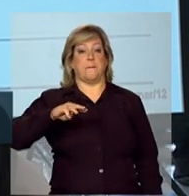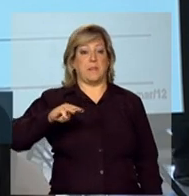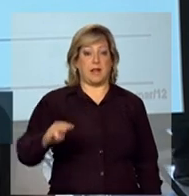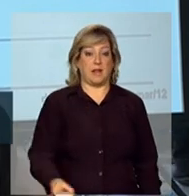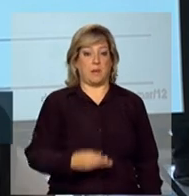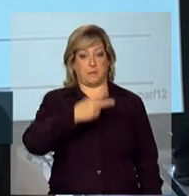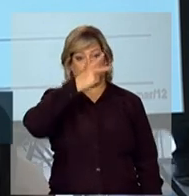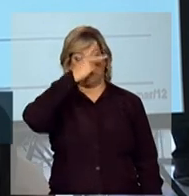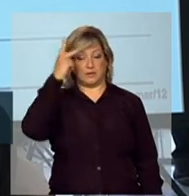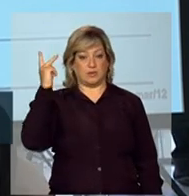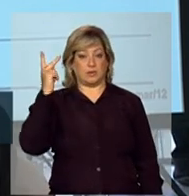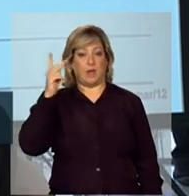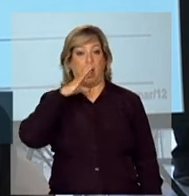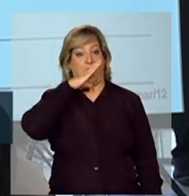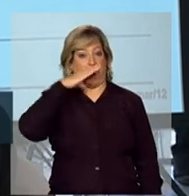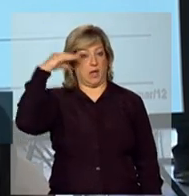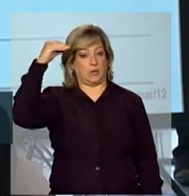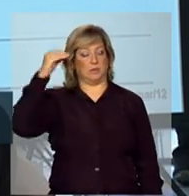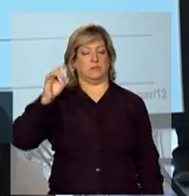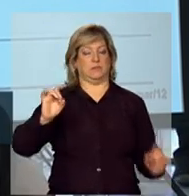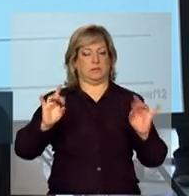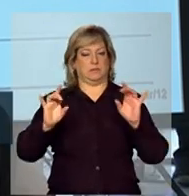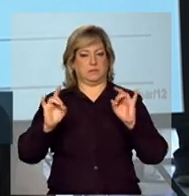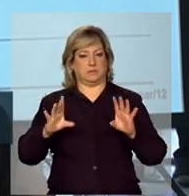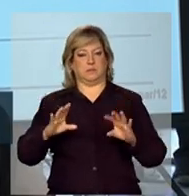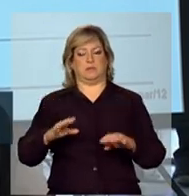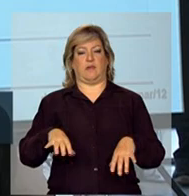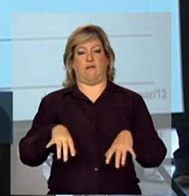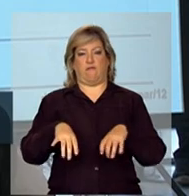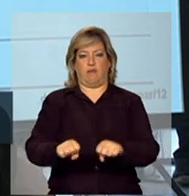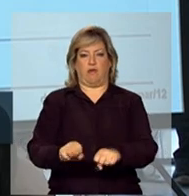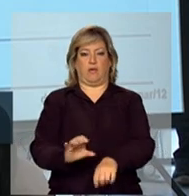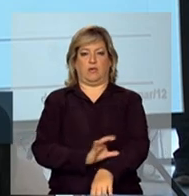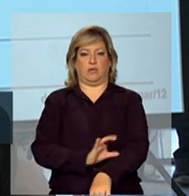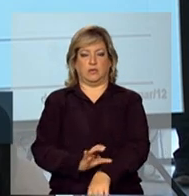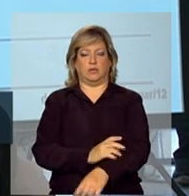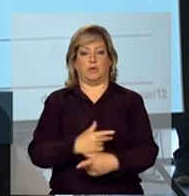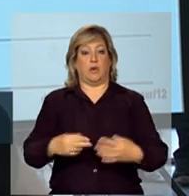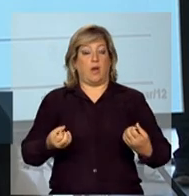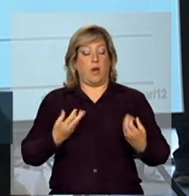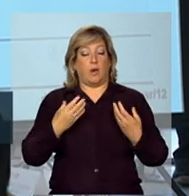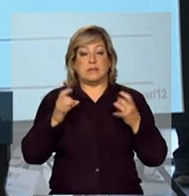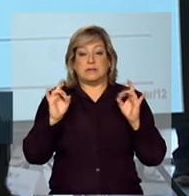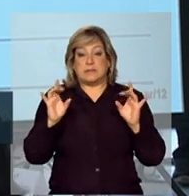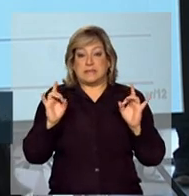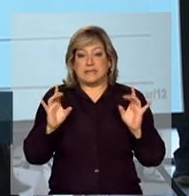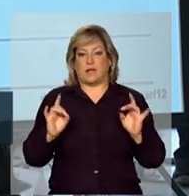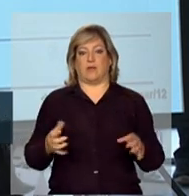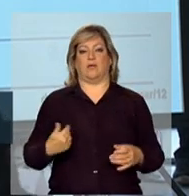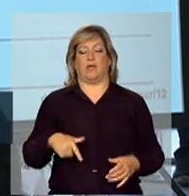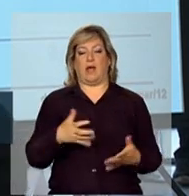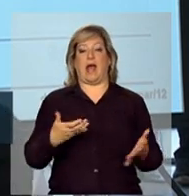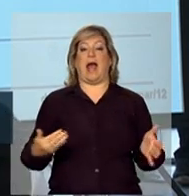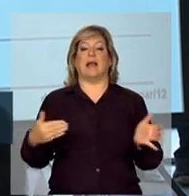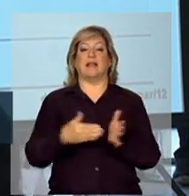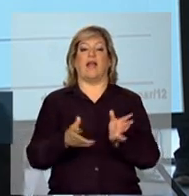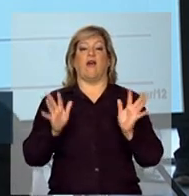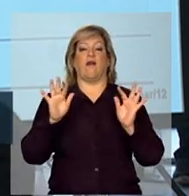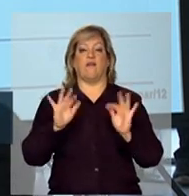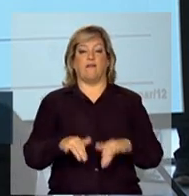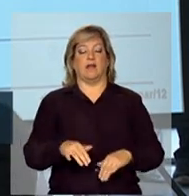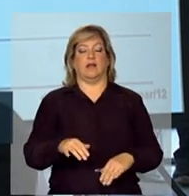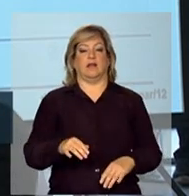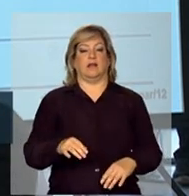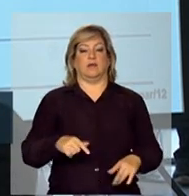pessoas adultas qualificadas em cursos de boa qualidade até o final do mandato da